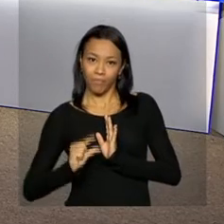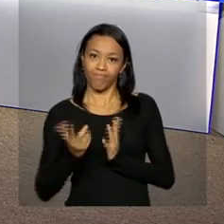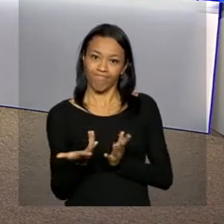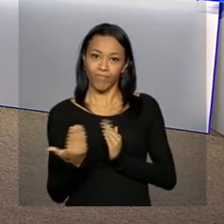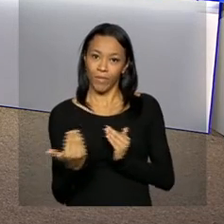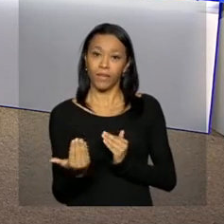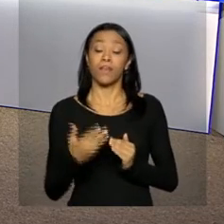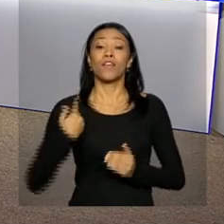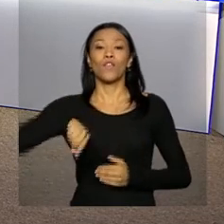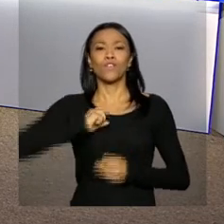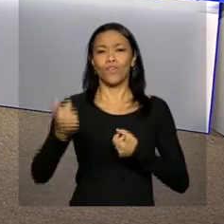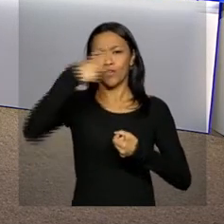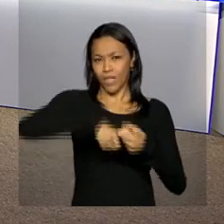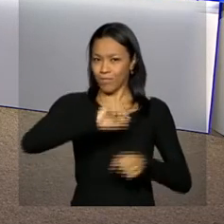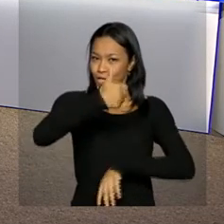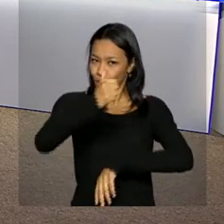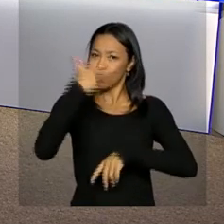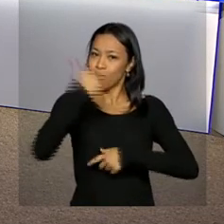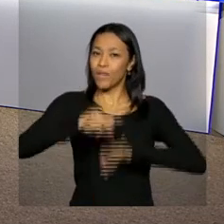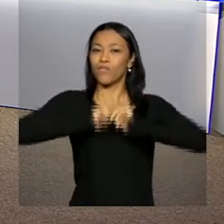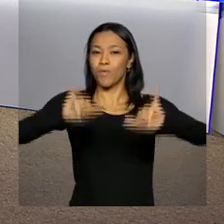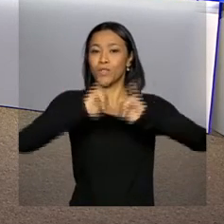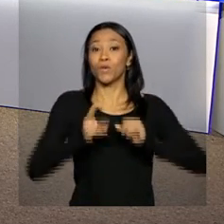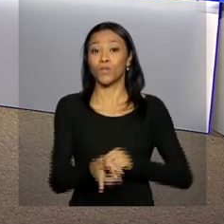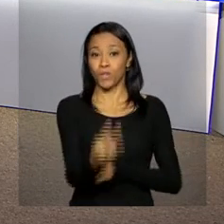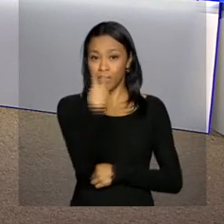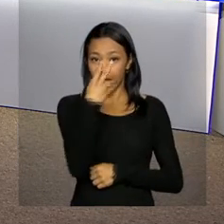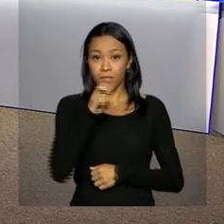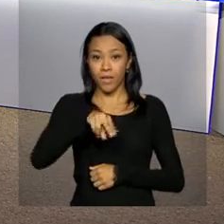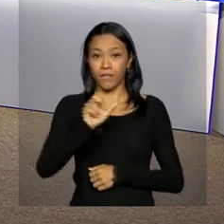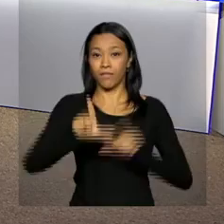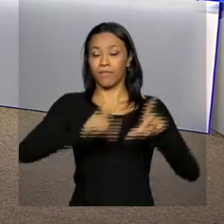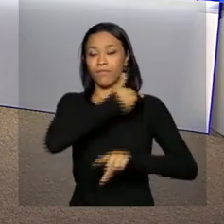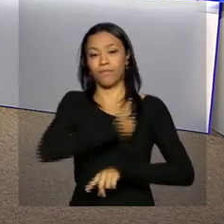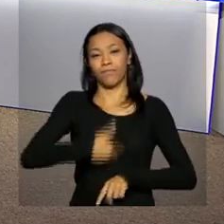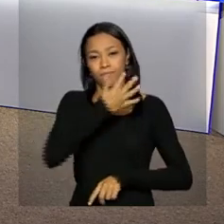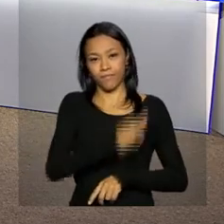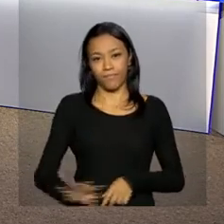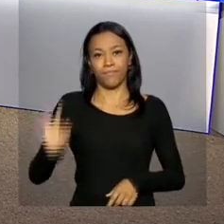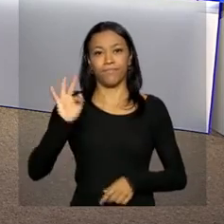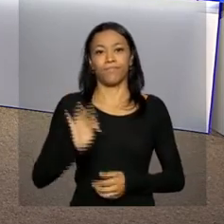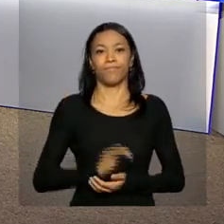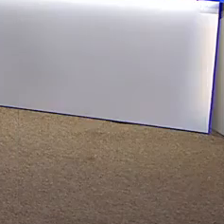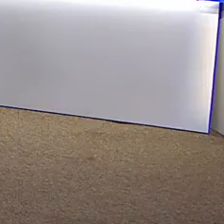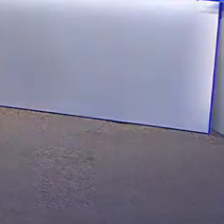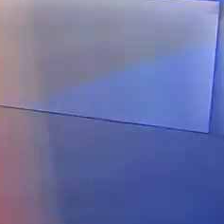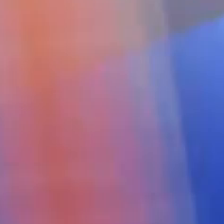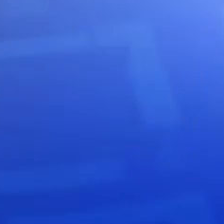E nós voltamos às 11 horas com mais informações. Continue com a gente, NBR, a TV do Governo Federal.